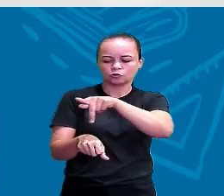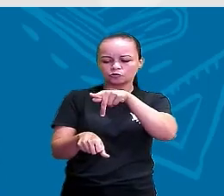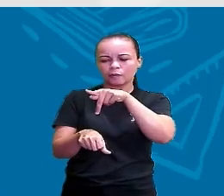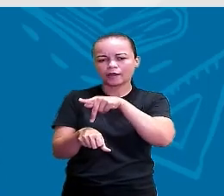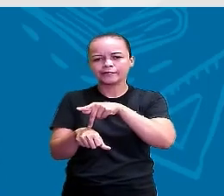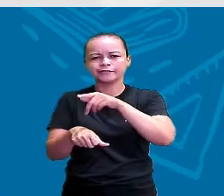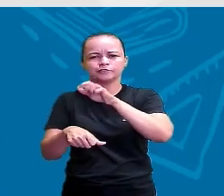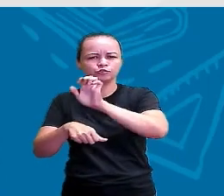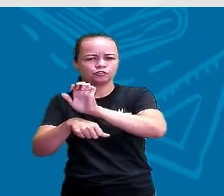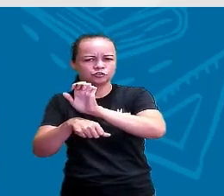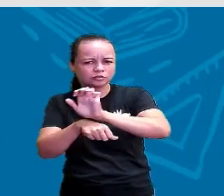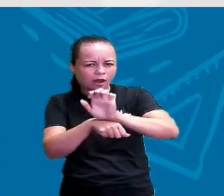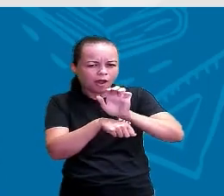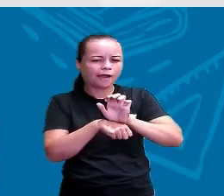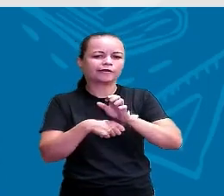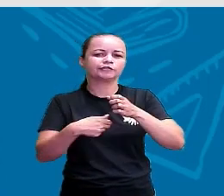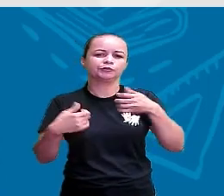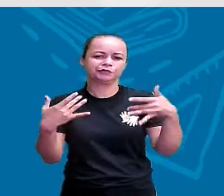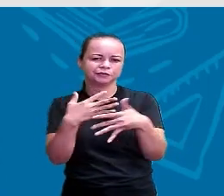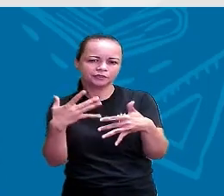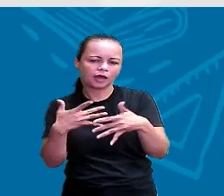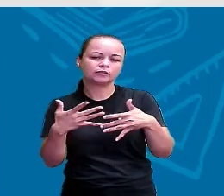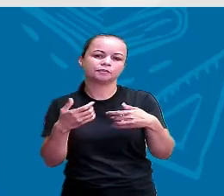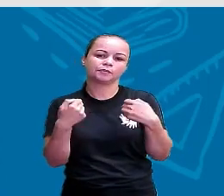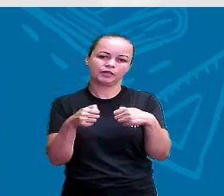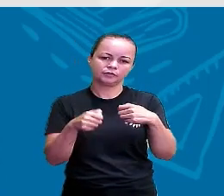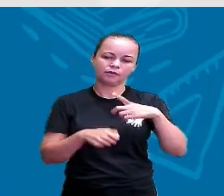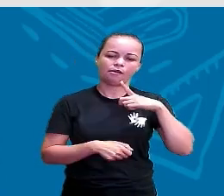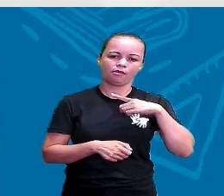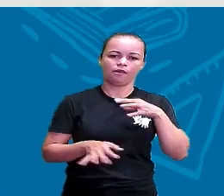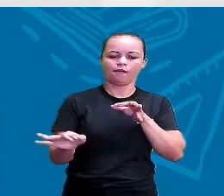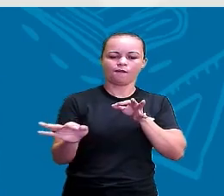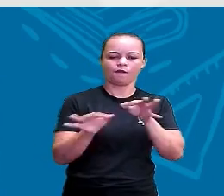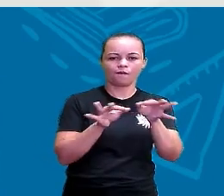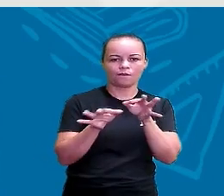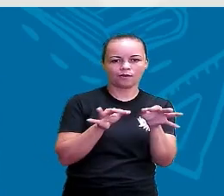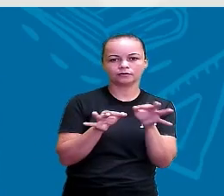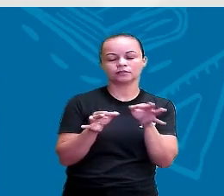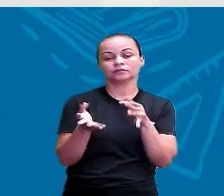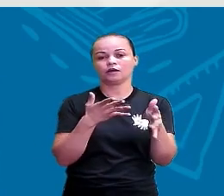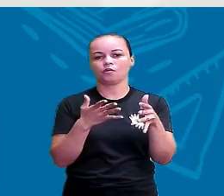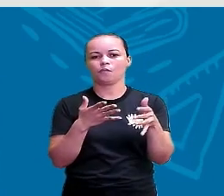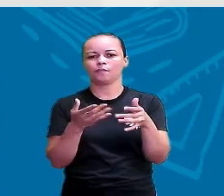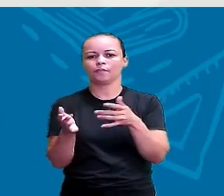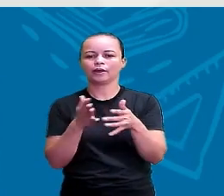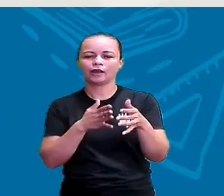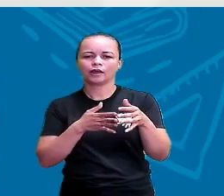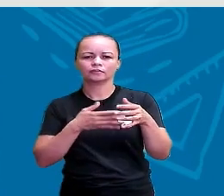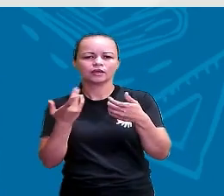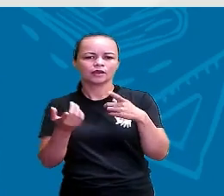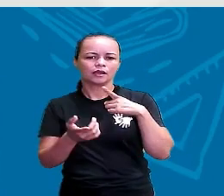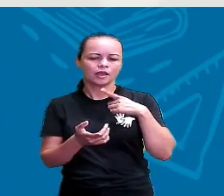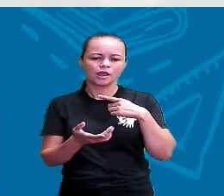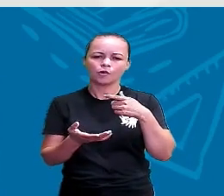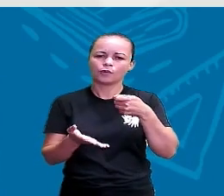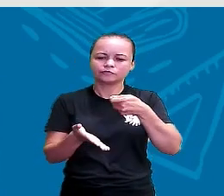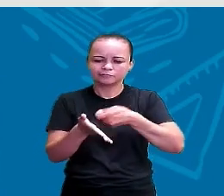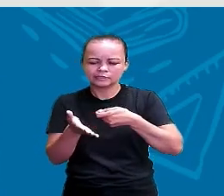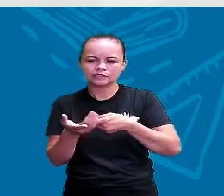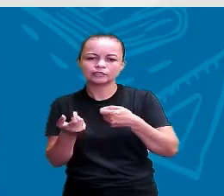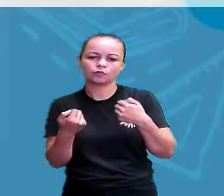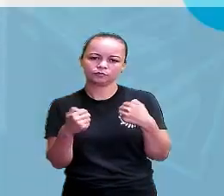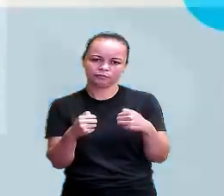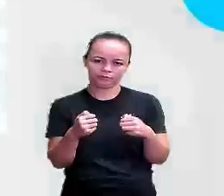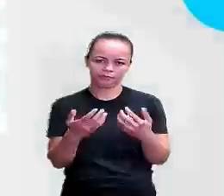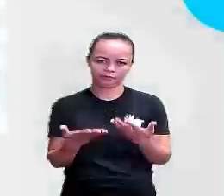estados, na cidade, há toda uma organização, certo? Para tomadas de decisões, quando há necessidade, tá